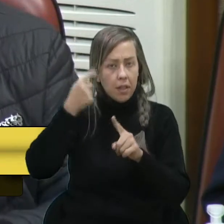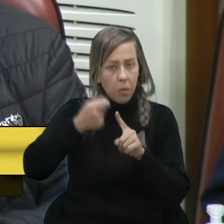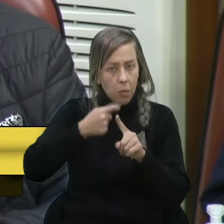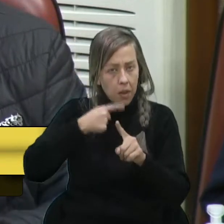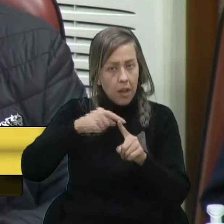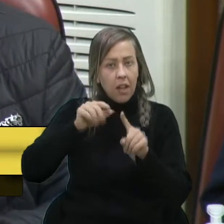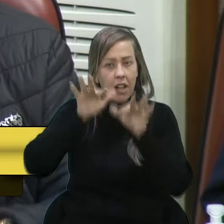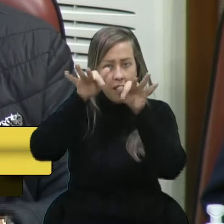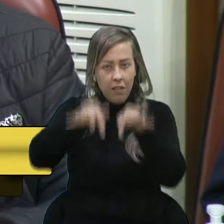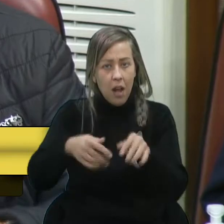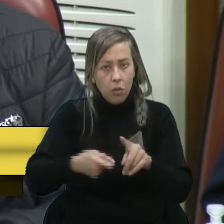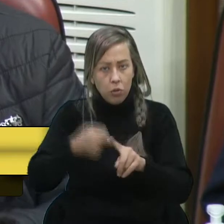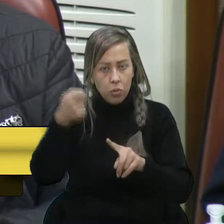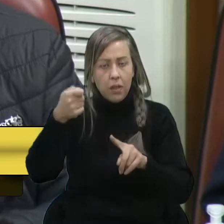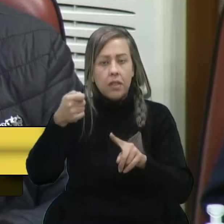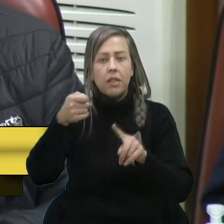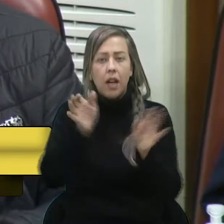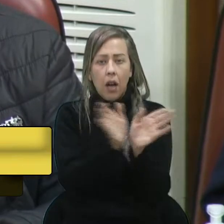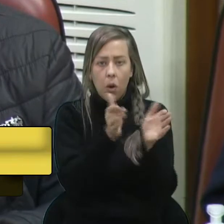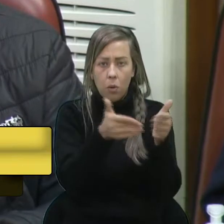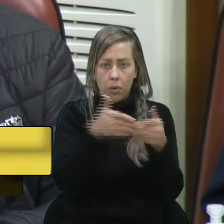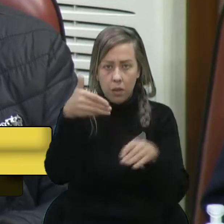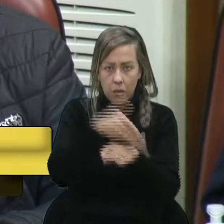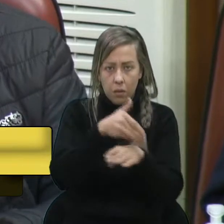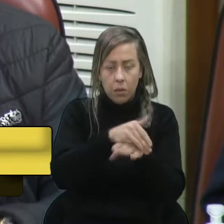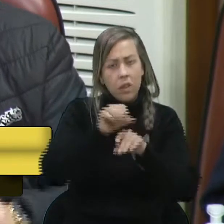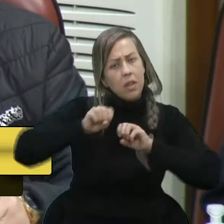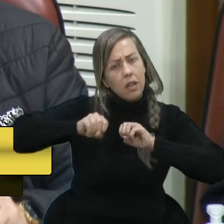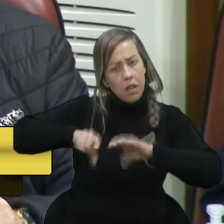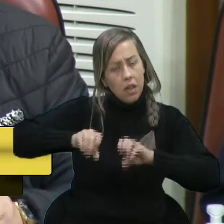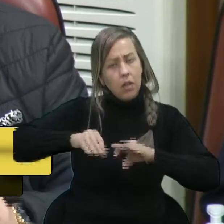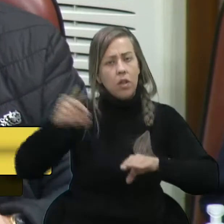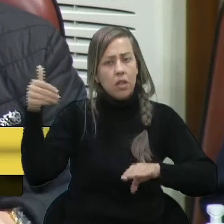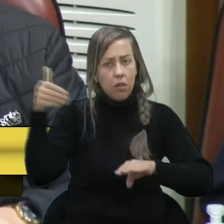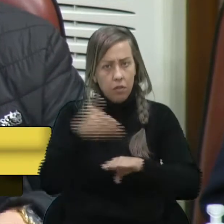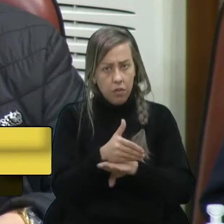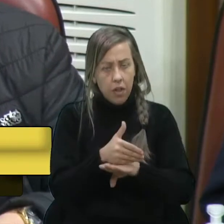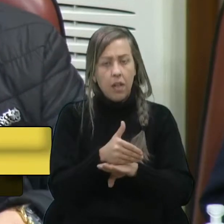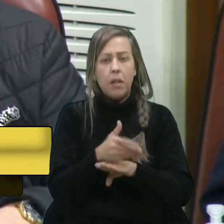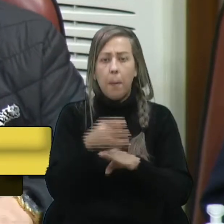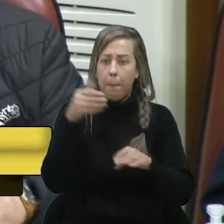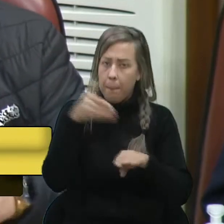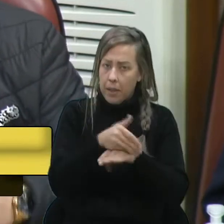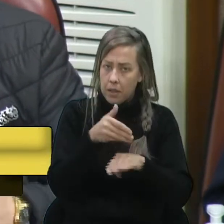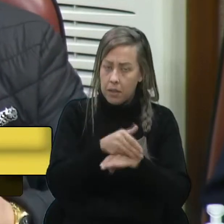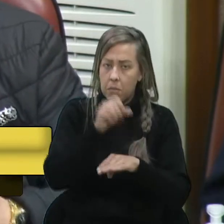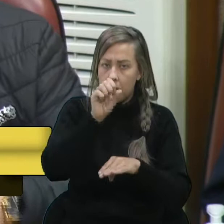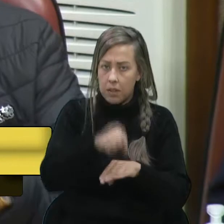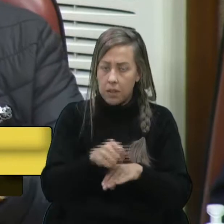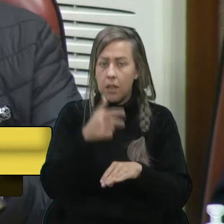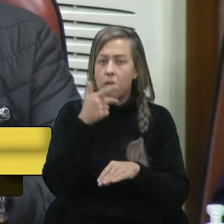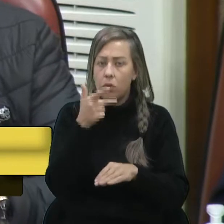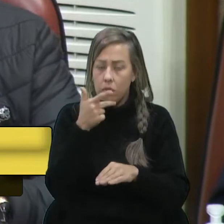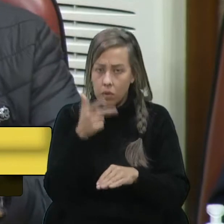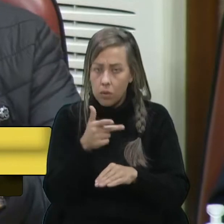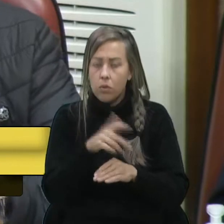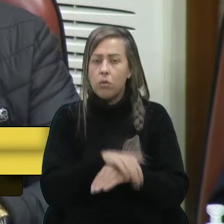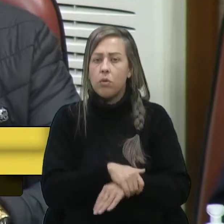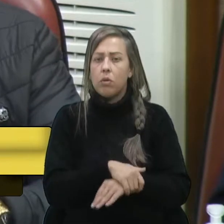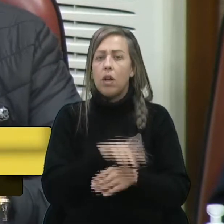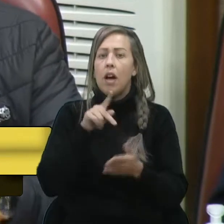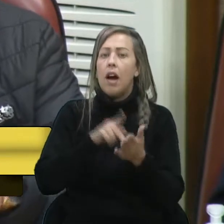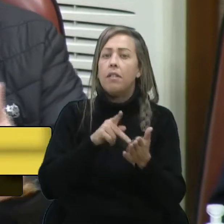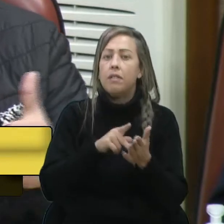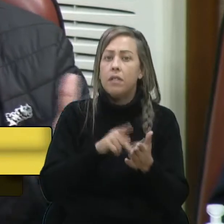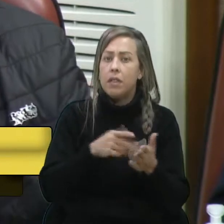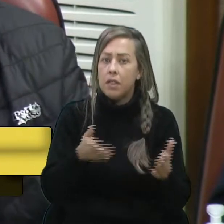os finais de mês, e o senhor faz parte da comissão. Eu sei que o senhor participou, mas estou dizendo e lhe colocando a verdade.